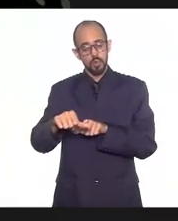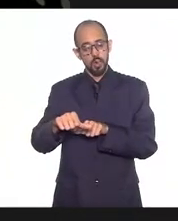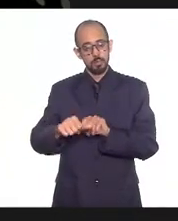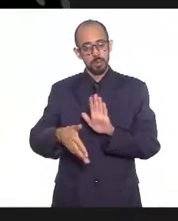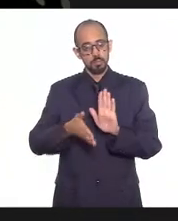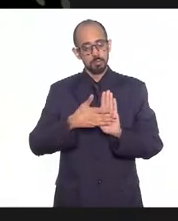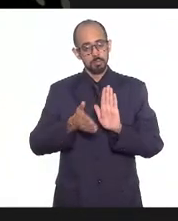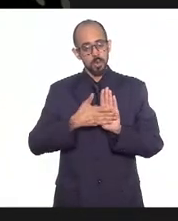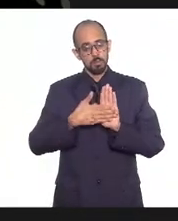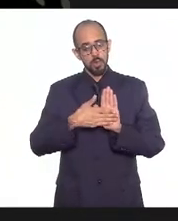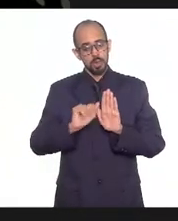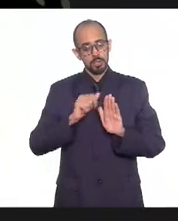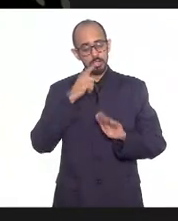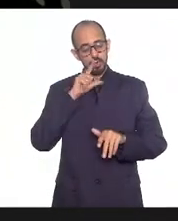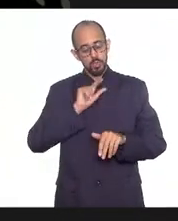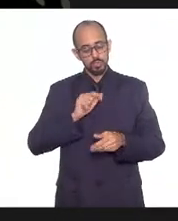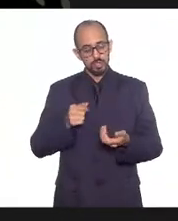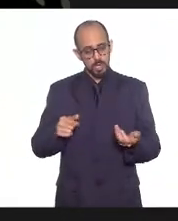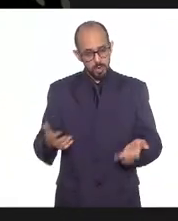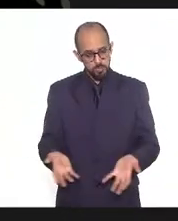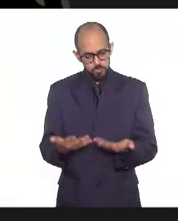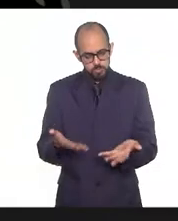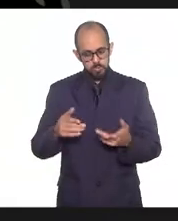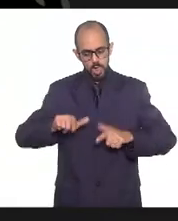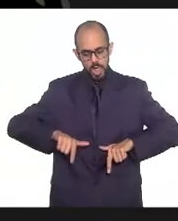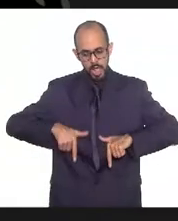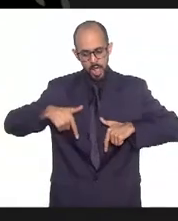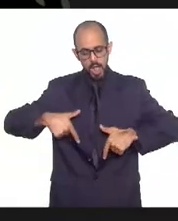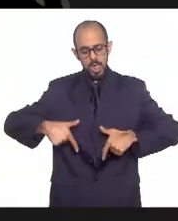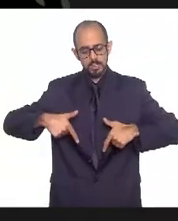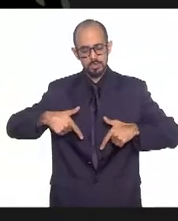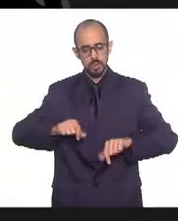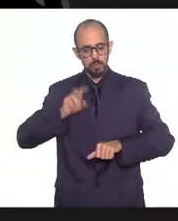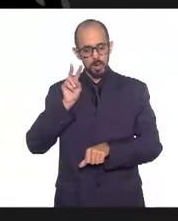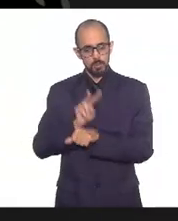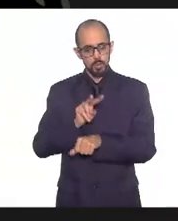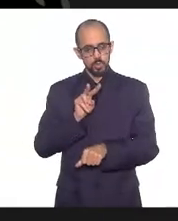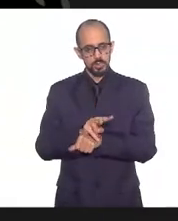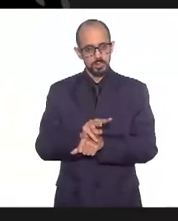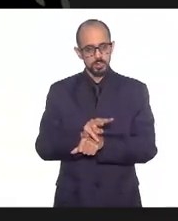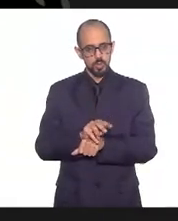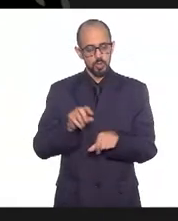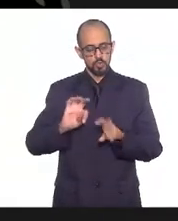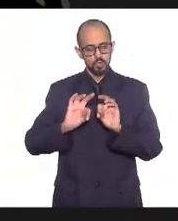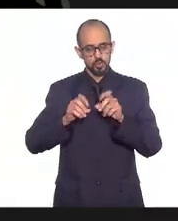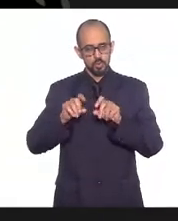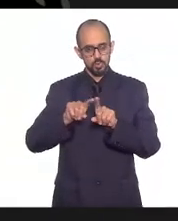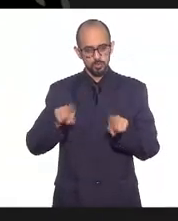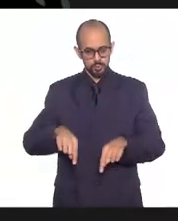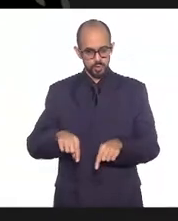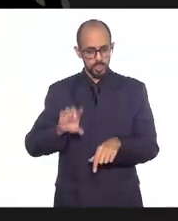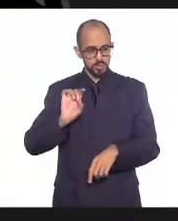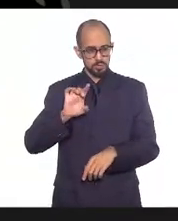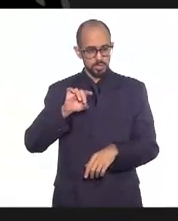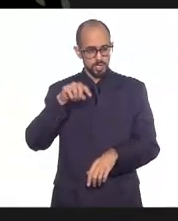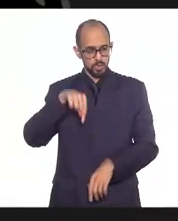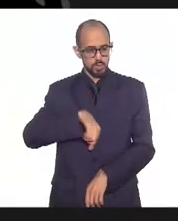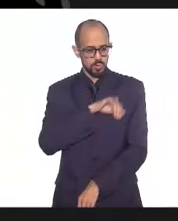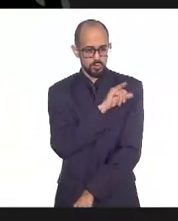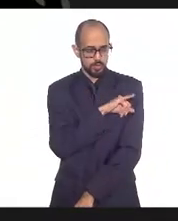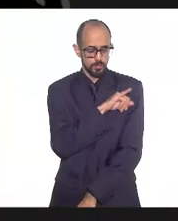desenvolva algum tipo de ação para a proteção dos trabalhadores e das trabalhadoras, em especial aqui do Rio de Janeiro.